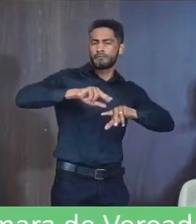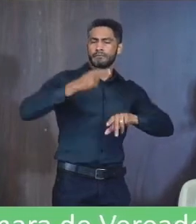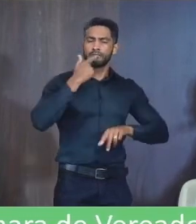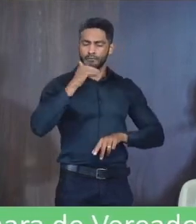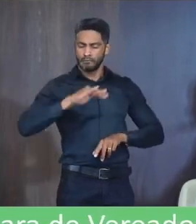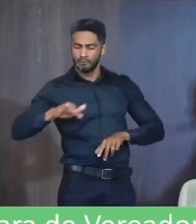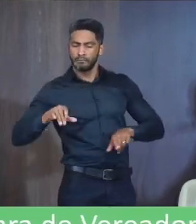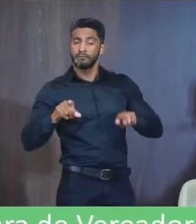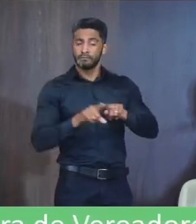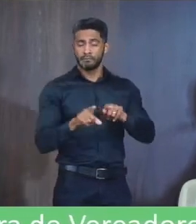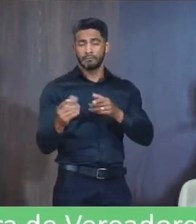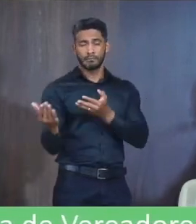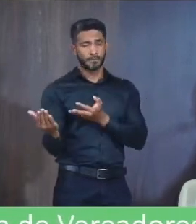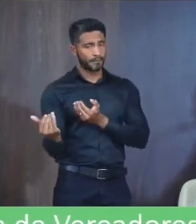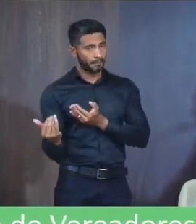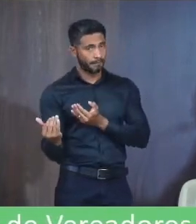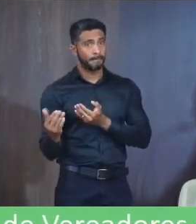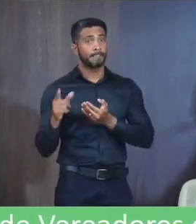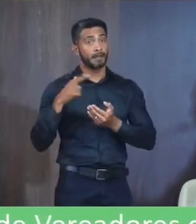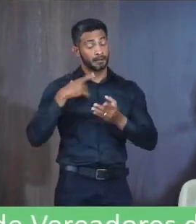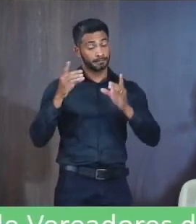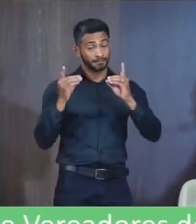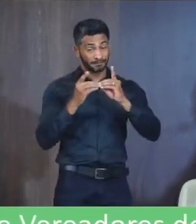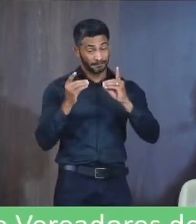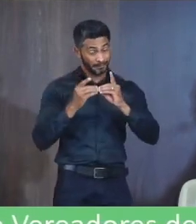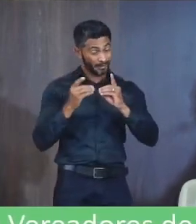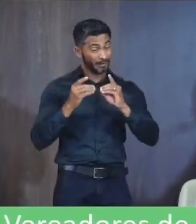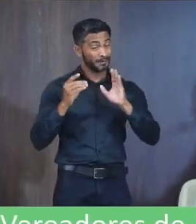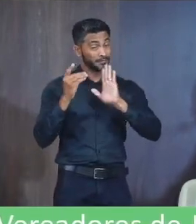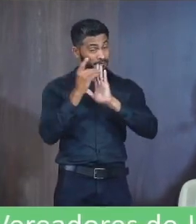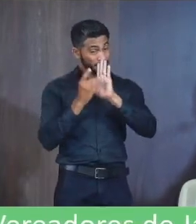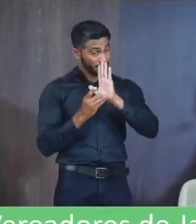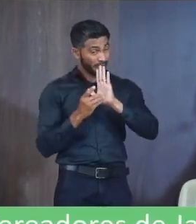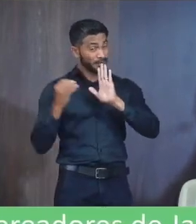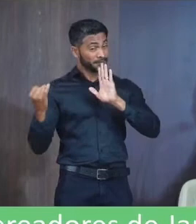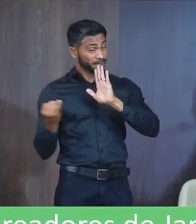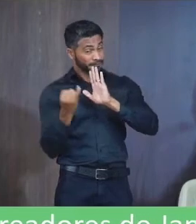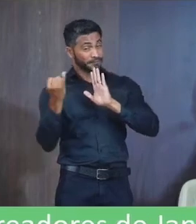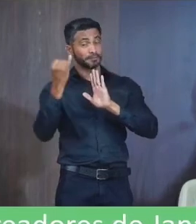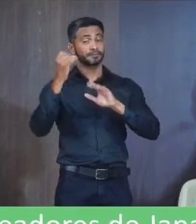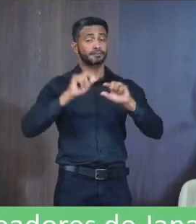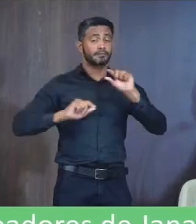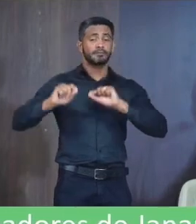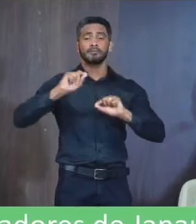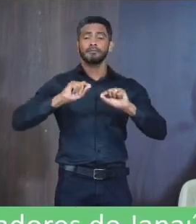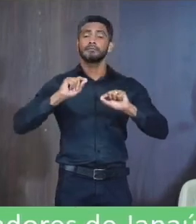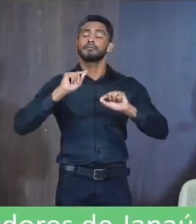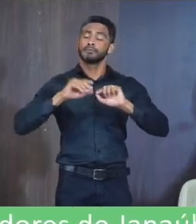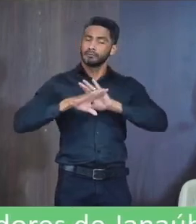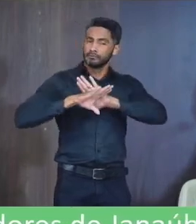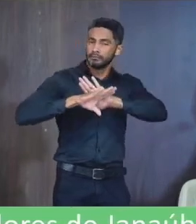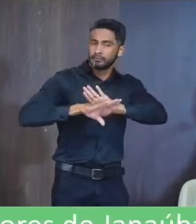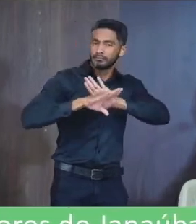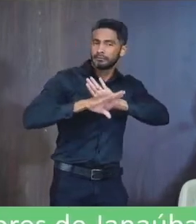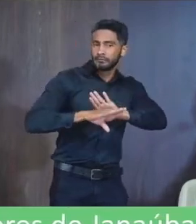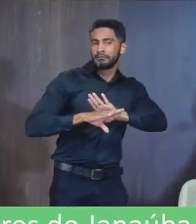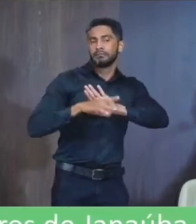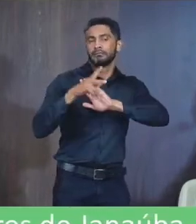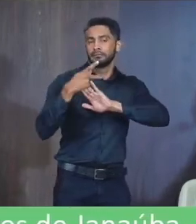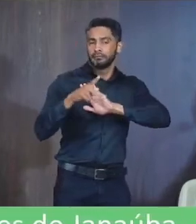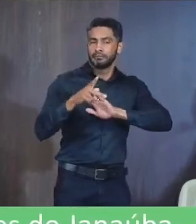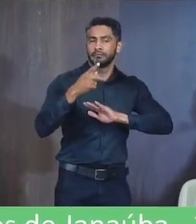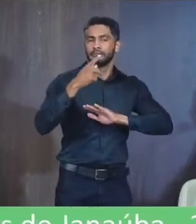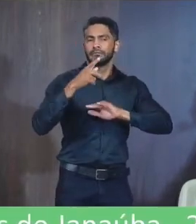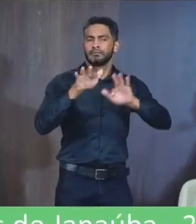crianças e adolescentes E é uma dinâmica É uma didática Muito interessante Porque de fato Consegue Atender